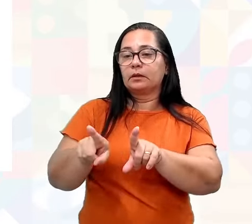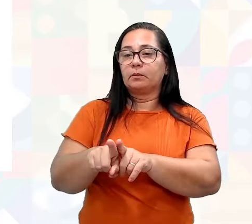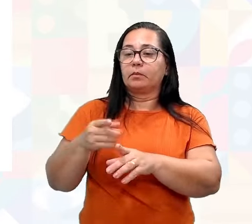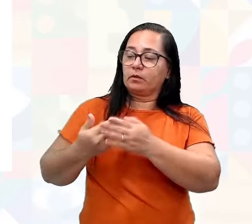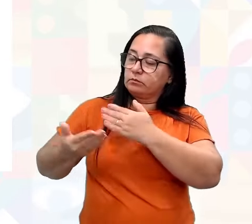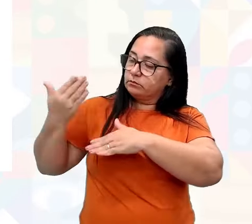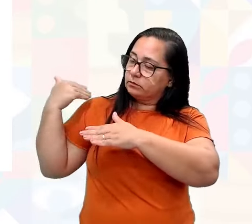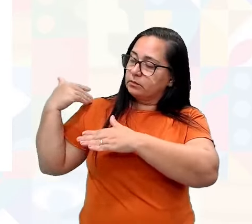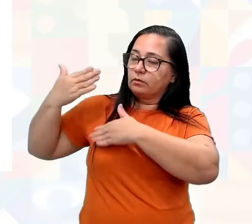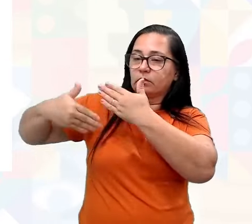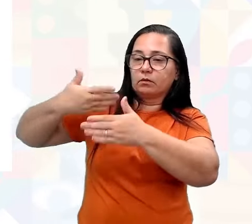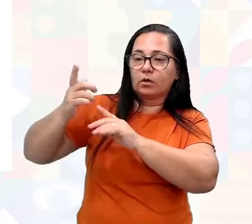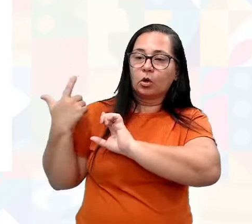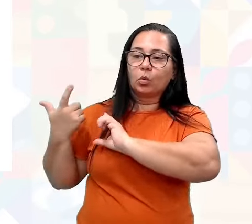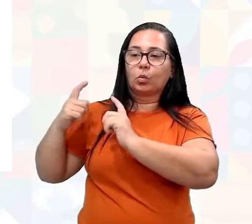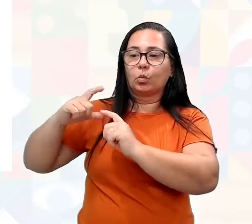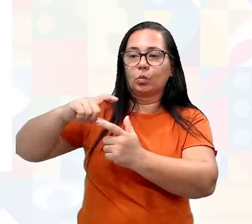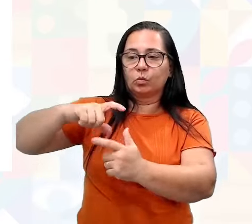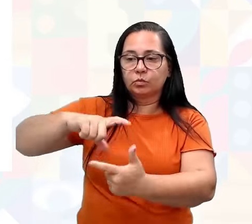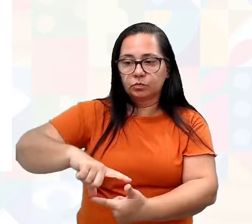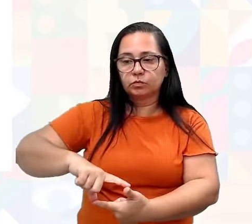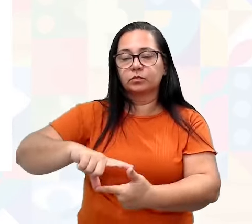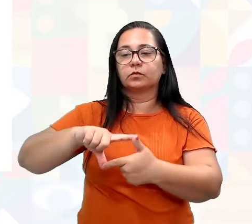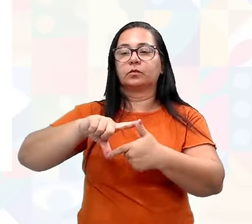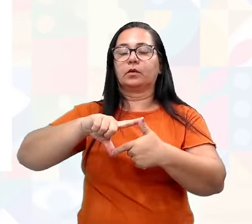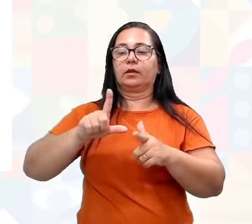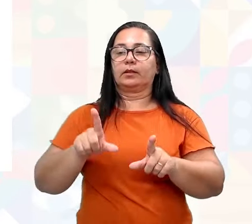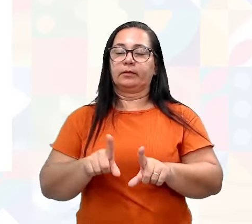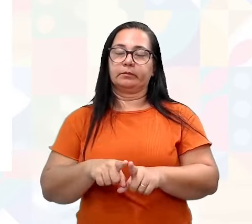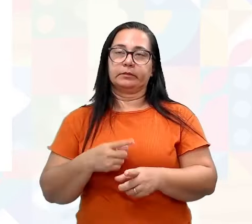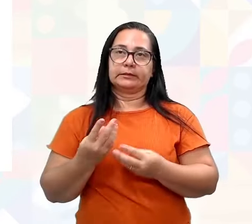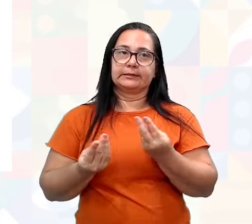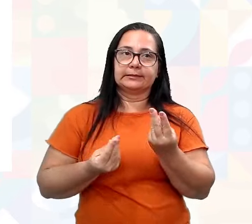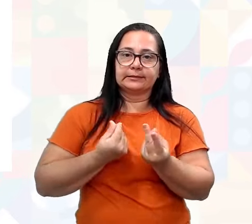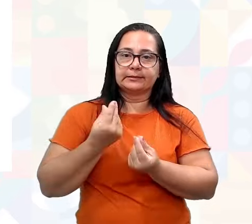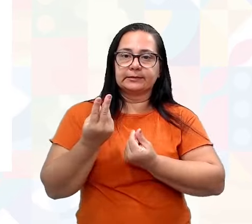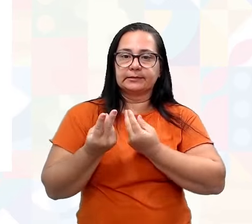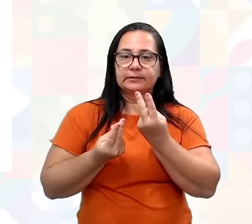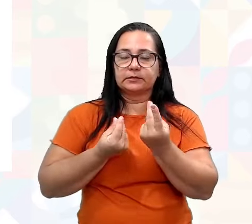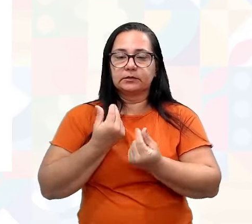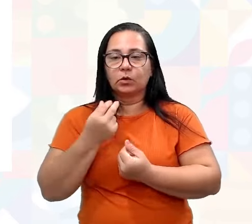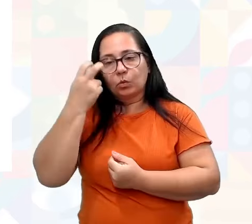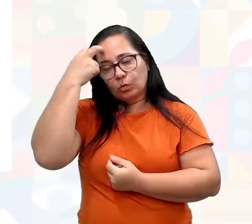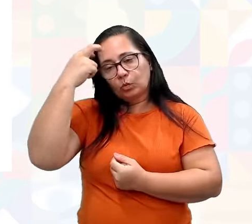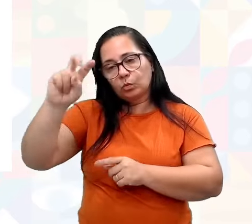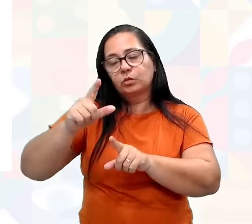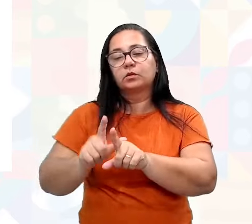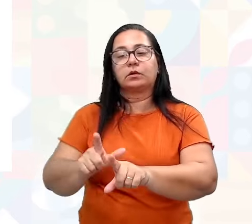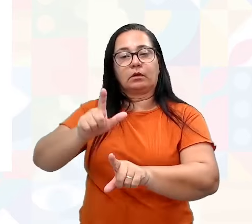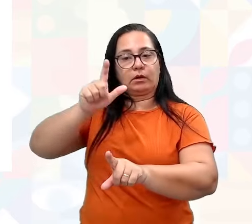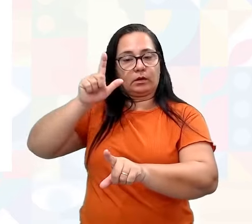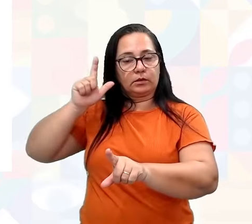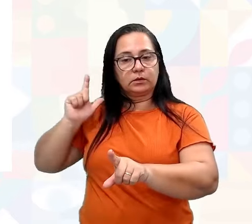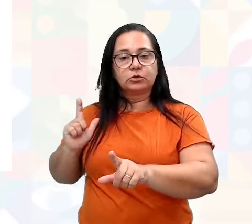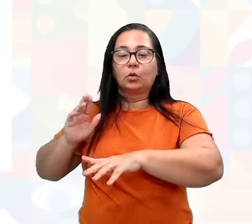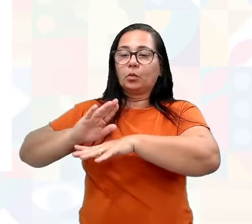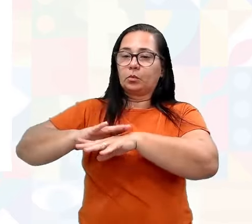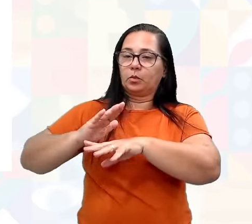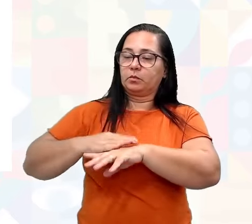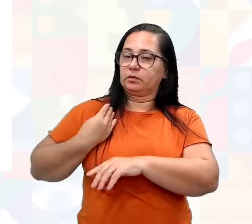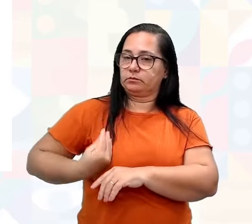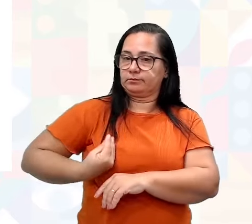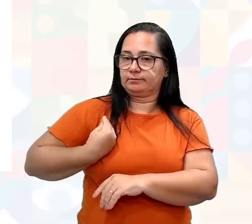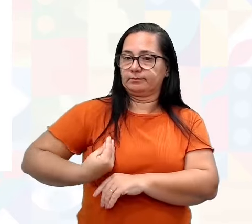antepassados, de outras, como é que eu posso falar, culturas anteriores, do momento em esteja